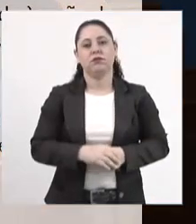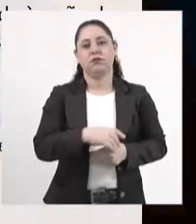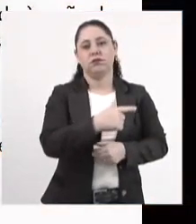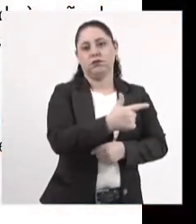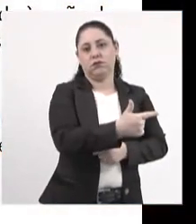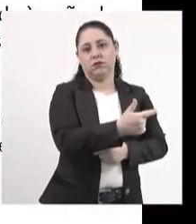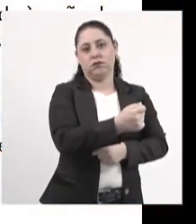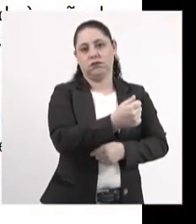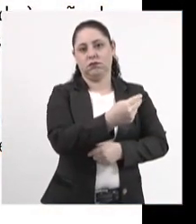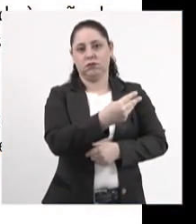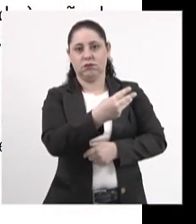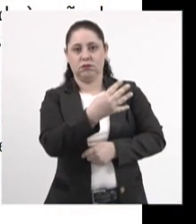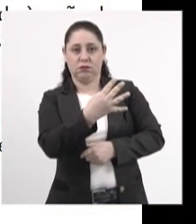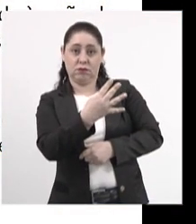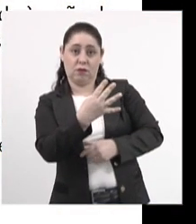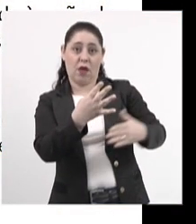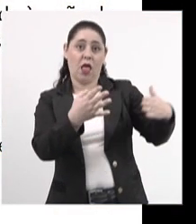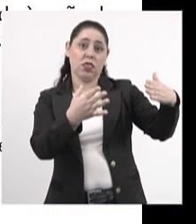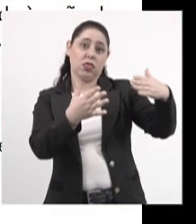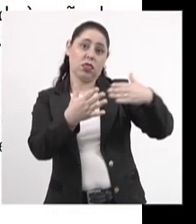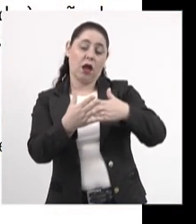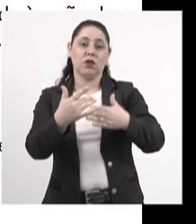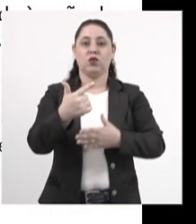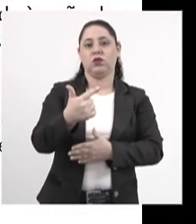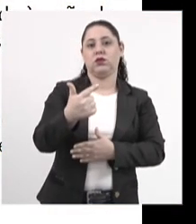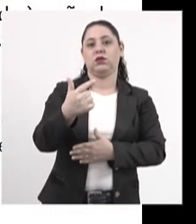até 2078,